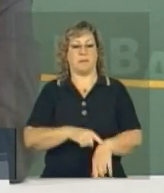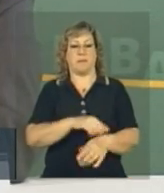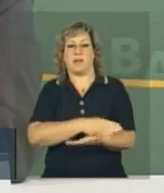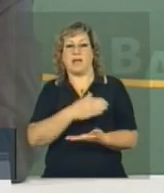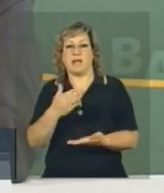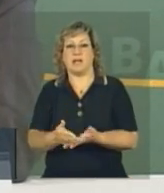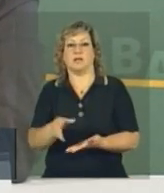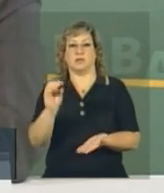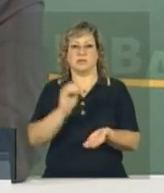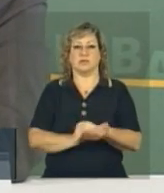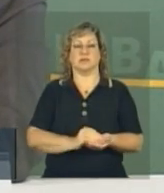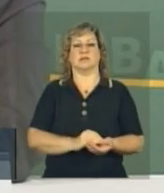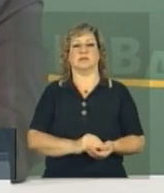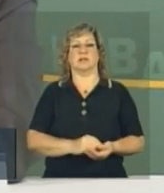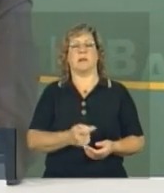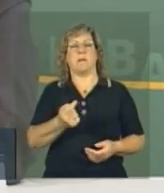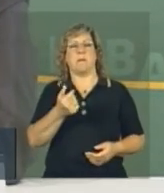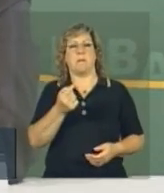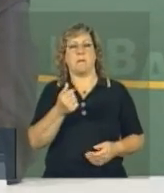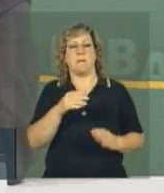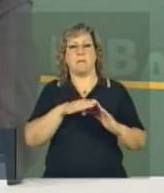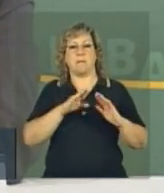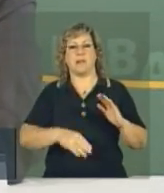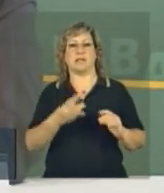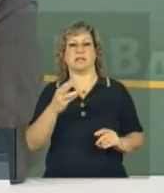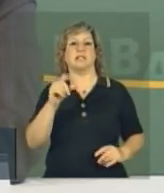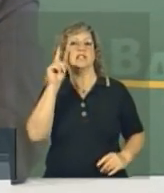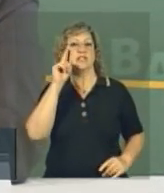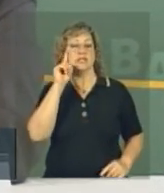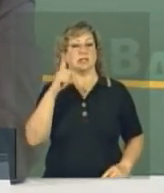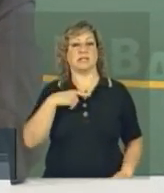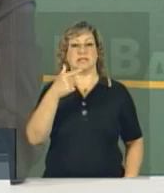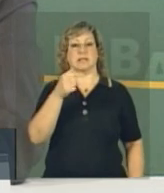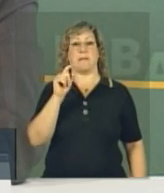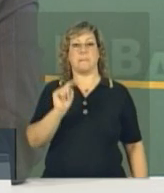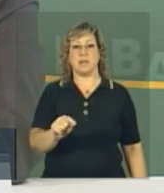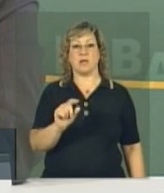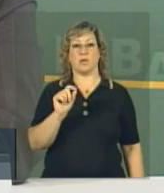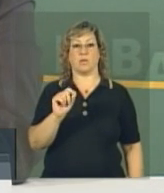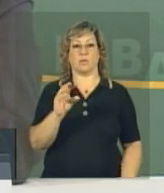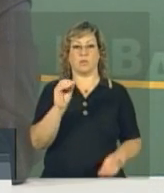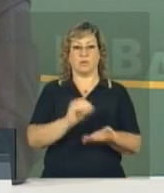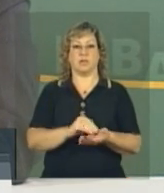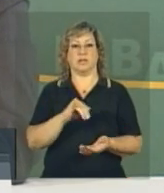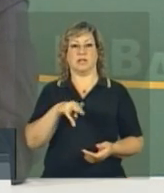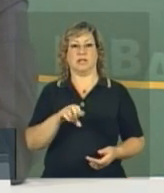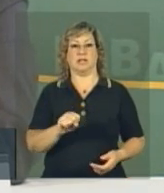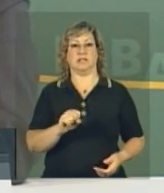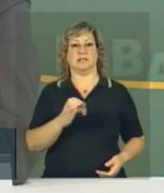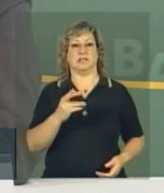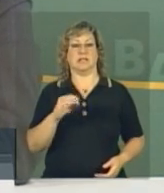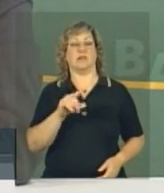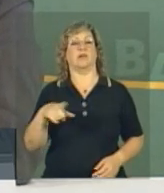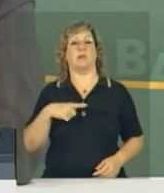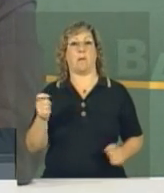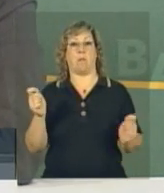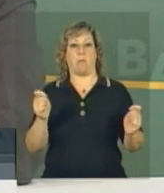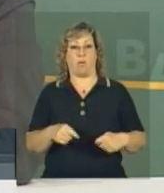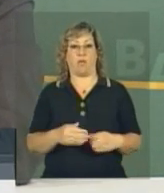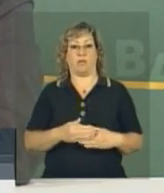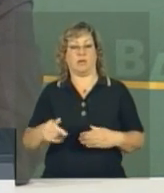delimitado, em pouco menos de 30 dias, 7 mil inscrições, que demonstra o potencial de interesse desse programa.